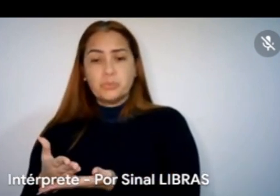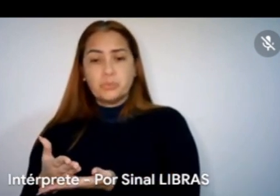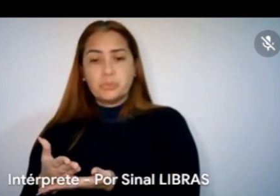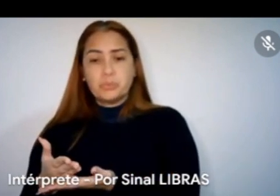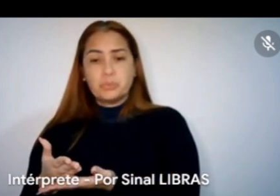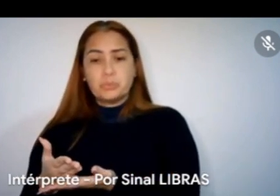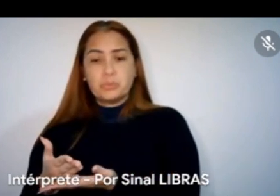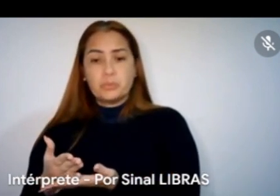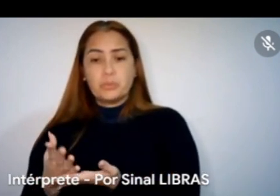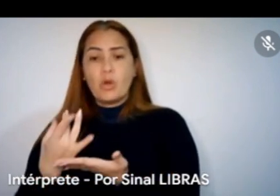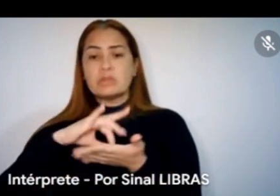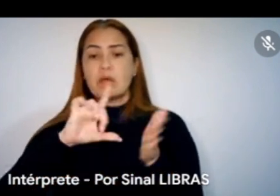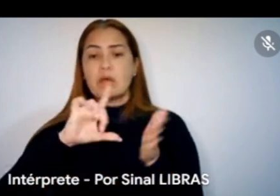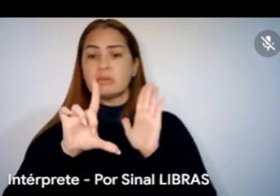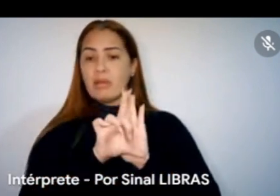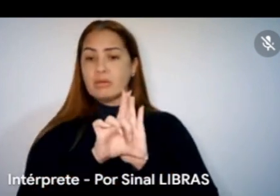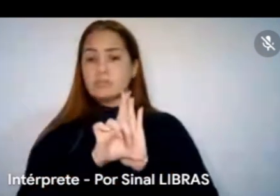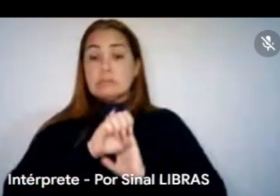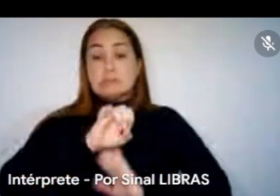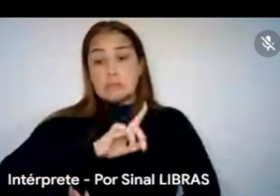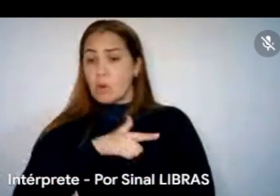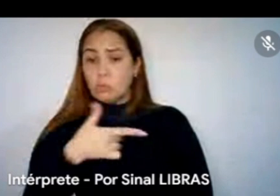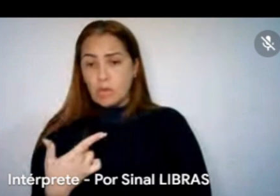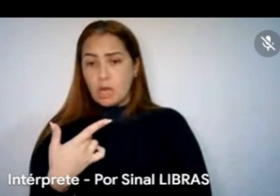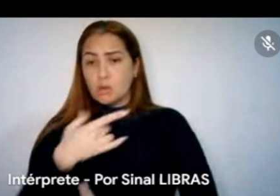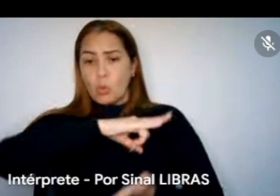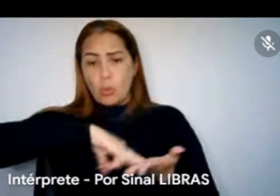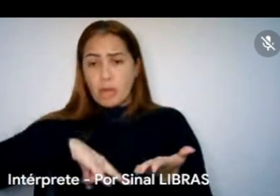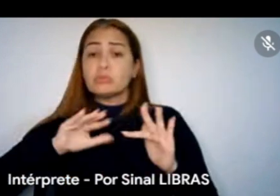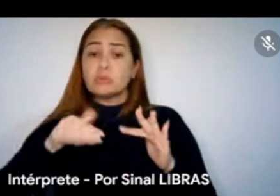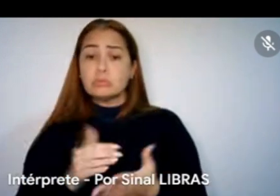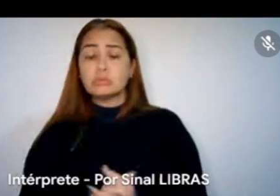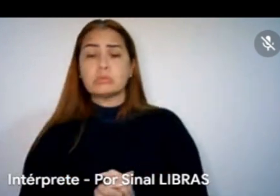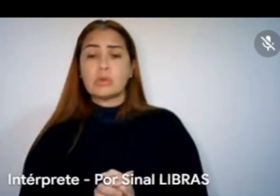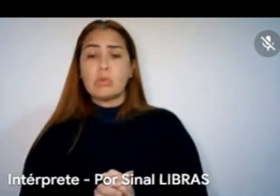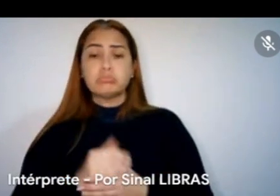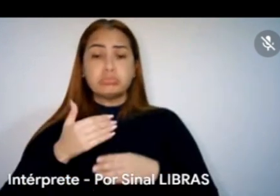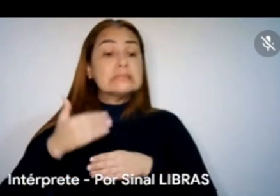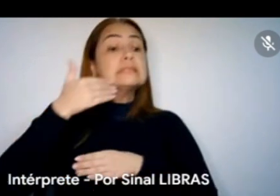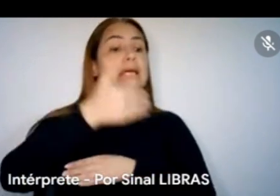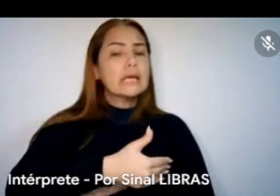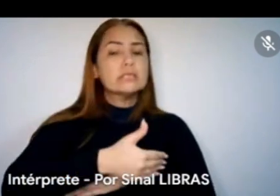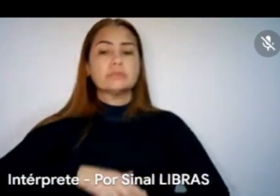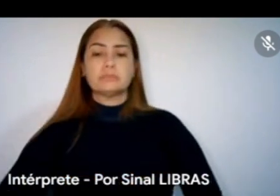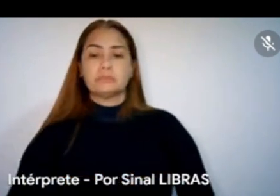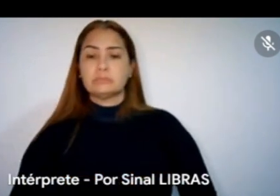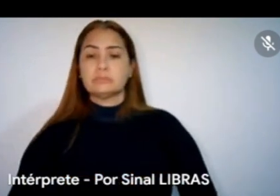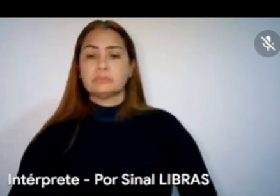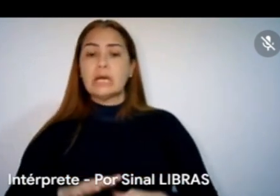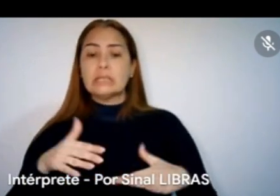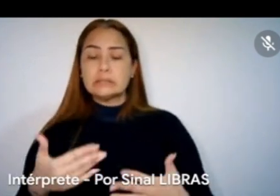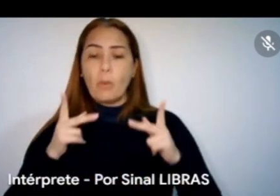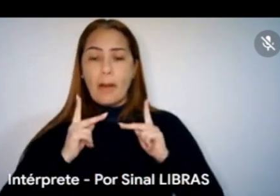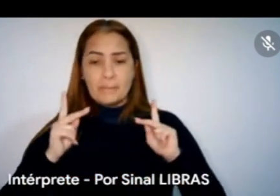legal. Não tem a documentação seguinte, colocado. A pessoa já sabe pelo edital